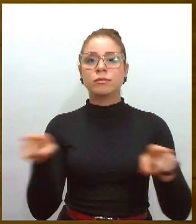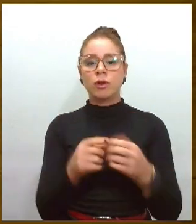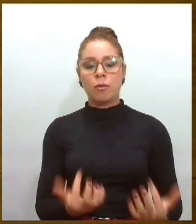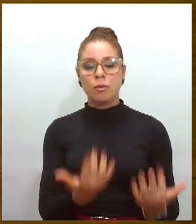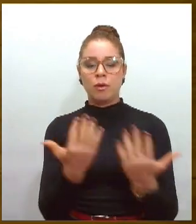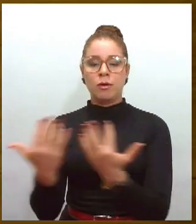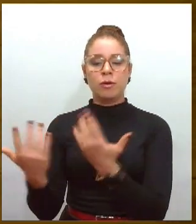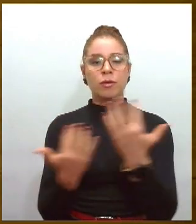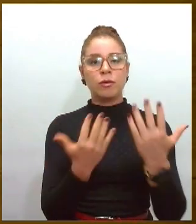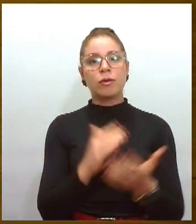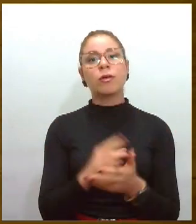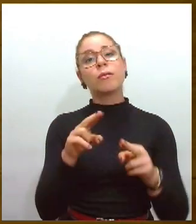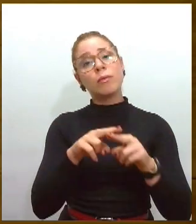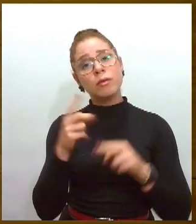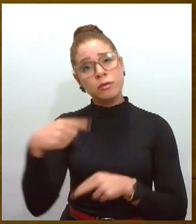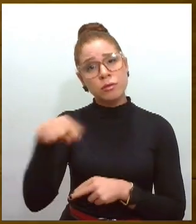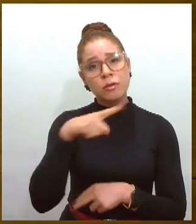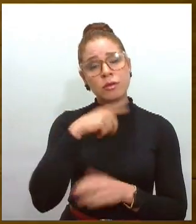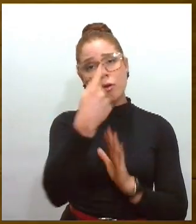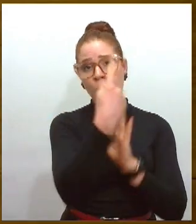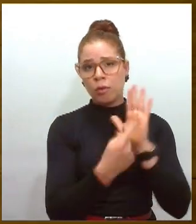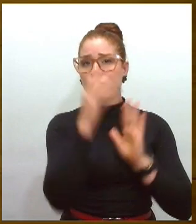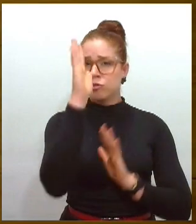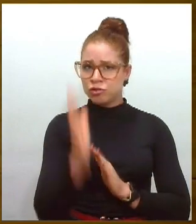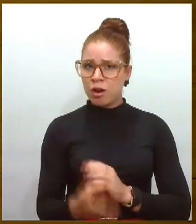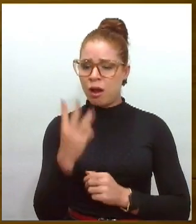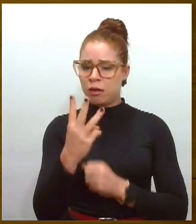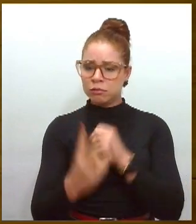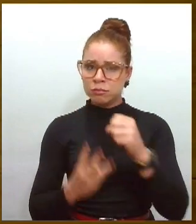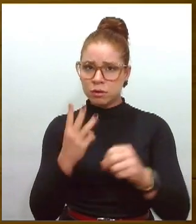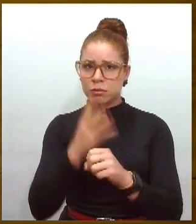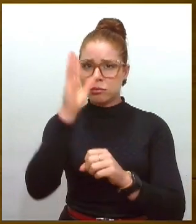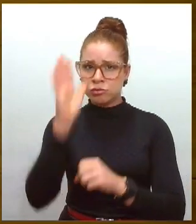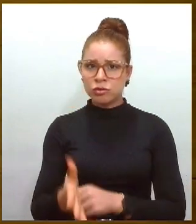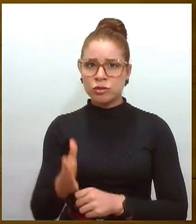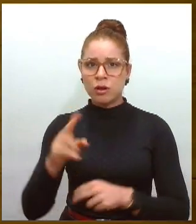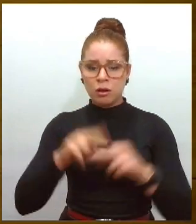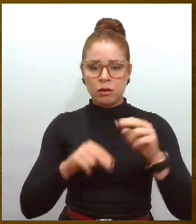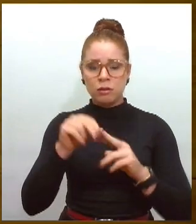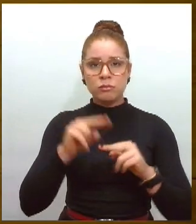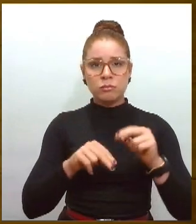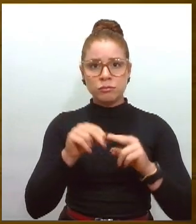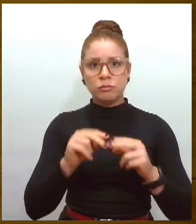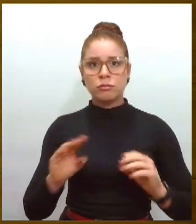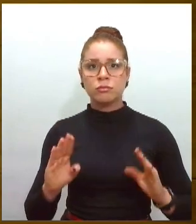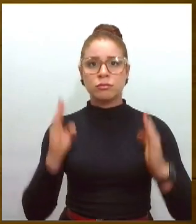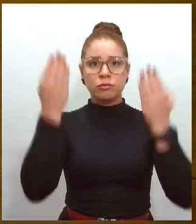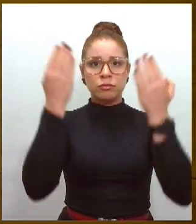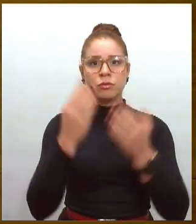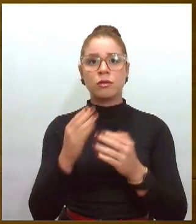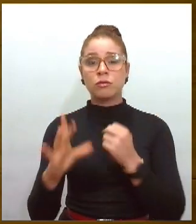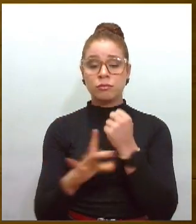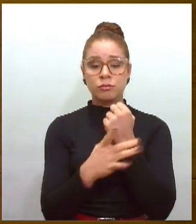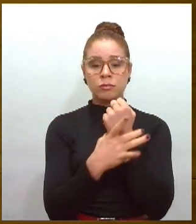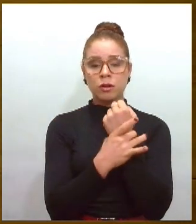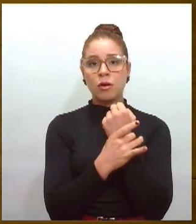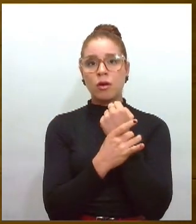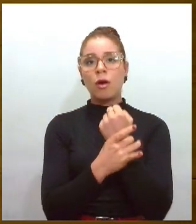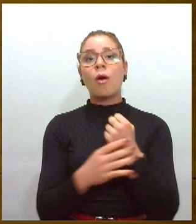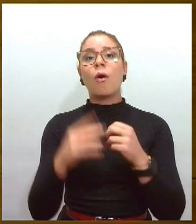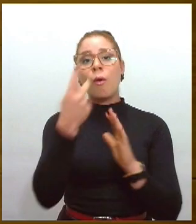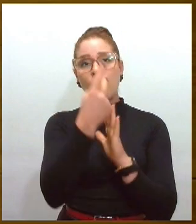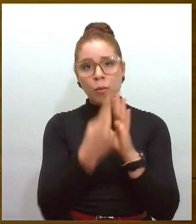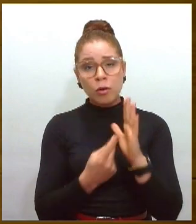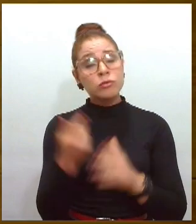isso que vocês têm aí o projeto que já está no terceiro ano, que é o projeto São João Segura, que foi lançado recentemente. Esse projeto é muito importante porque vai nas escolas,